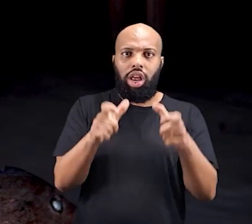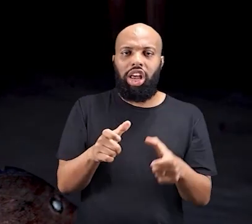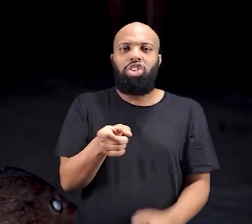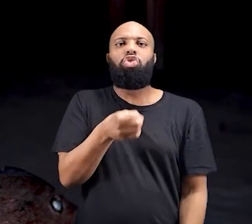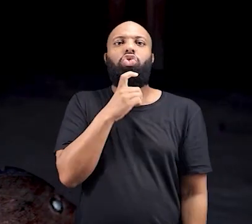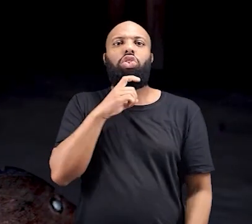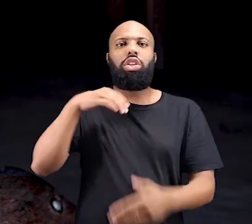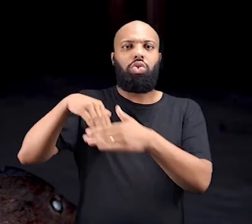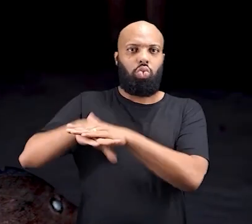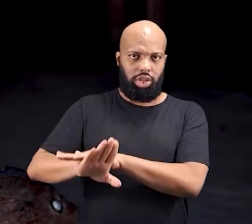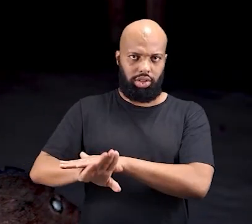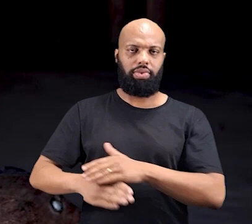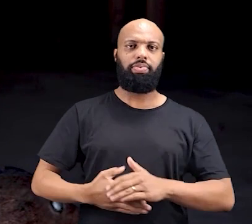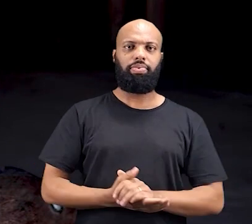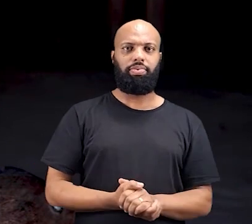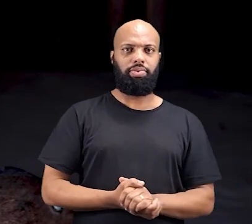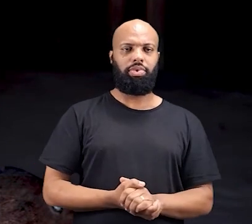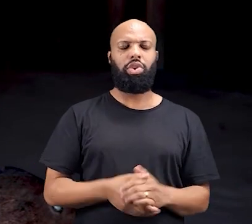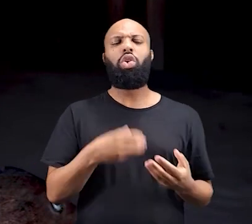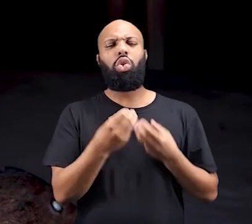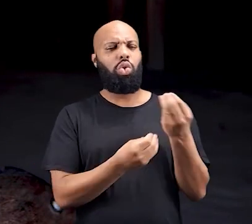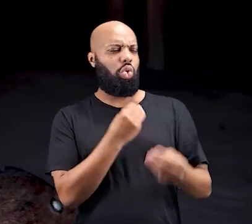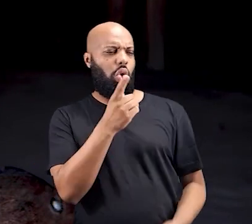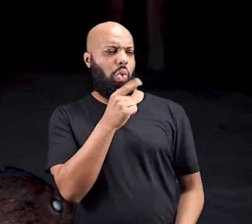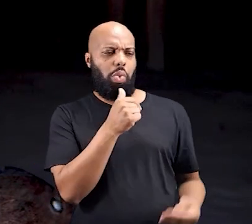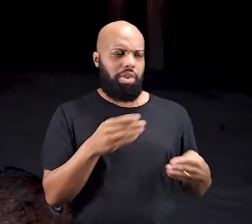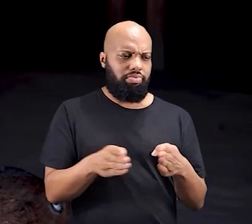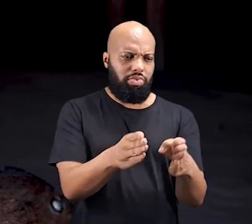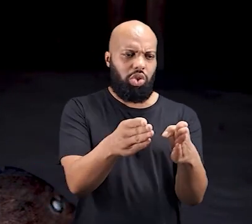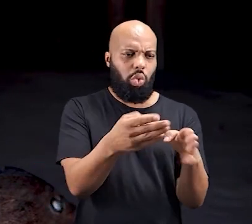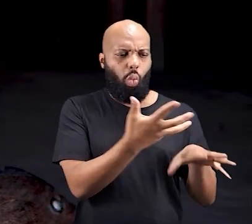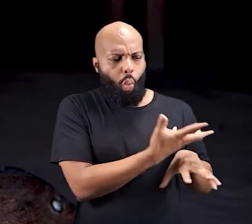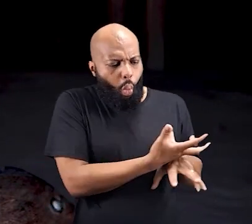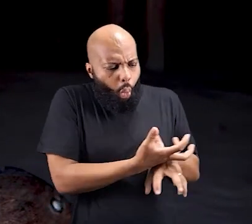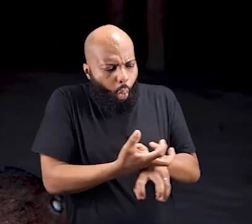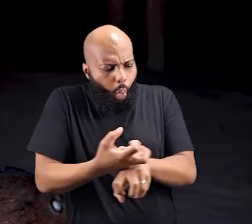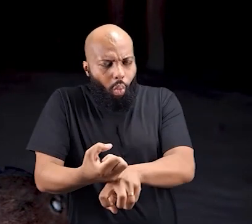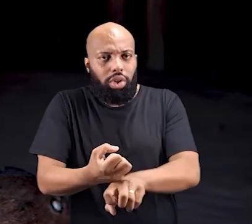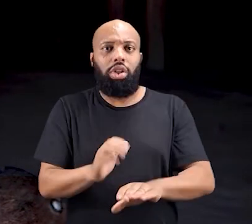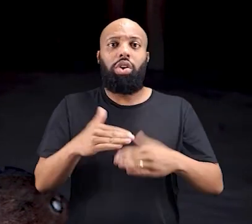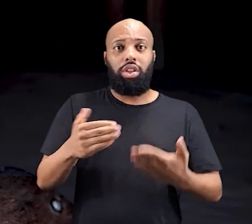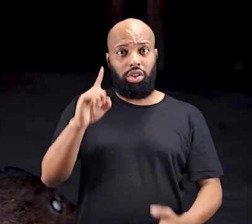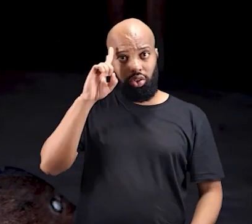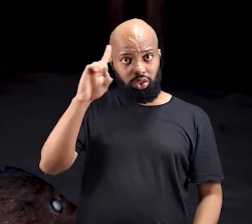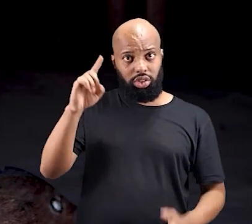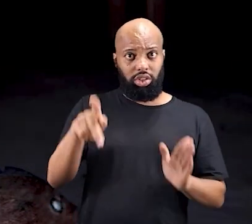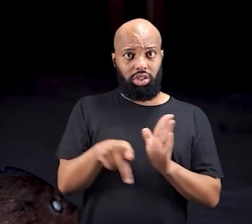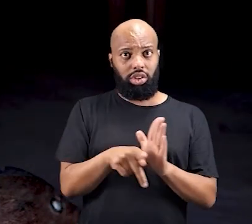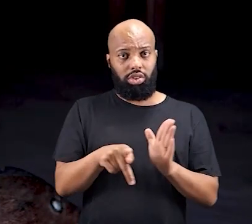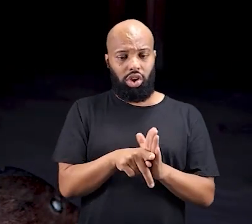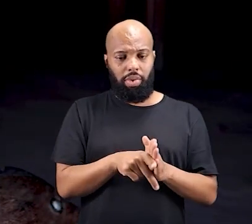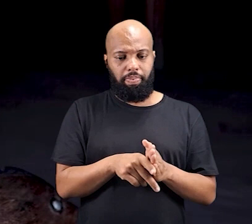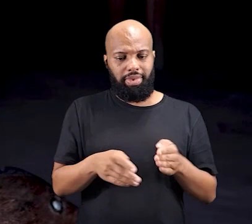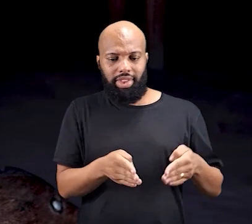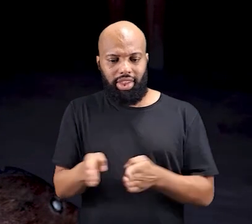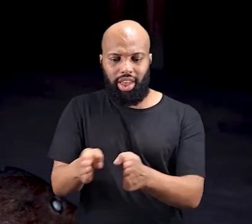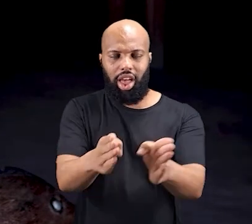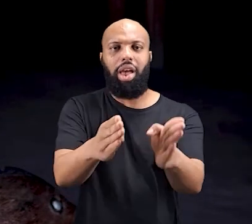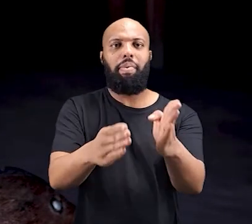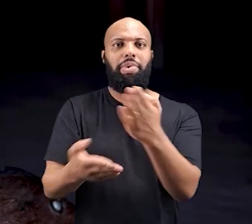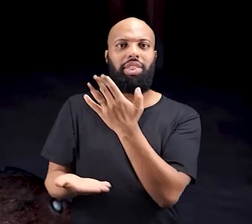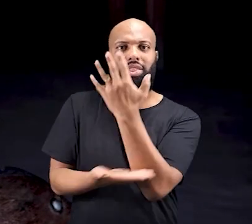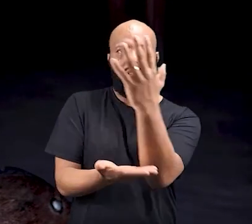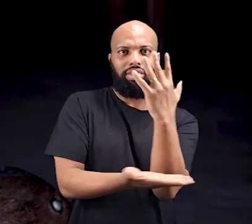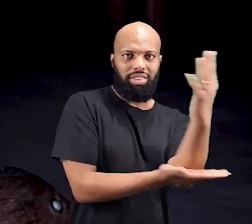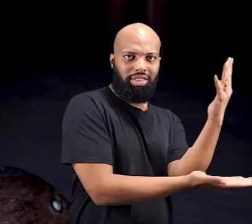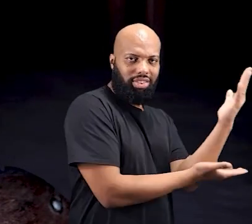estrada começou a abrir, Sim. Aí nunca mais voltou o rio. Na época da chuva, tentou, né? Tentou, ficou